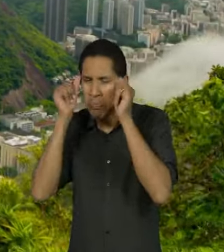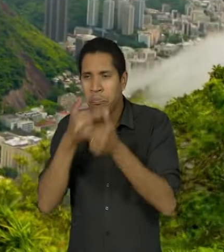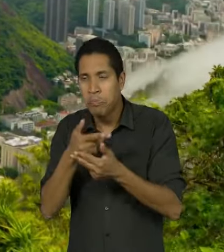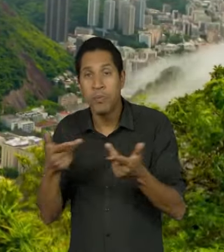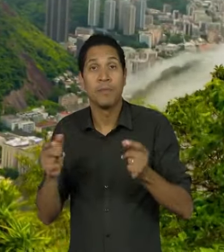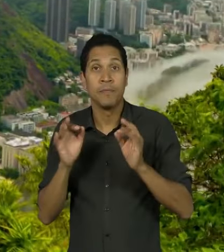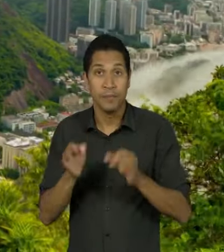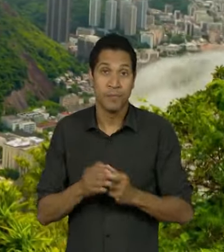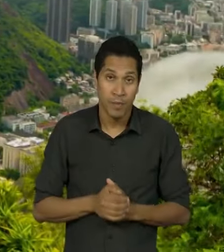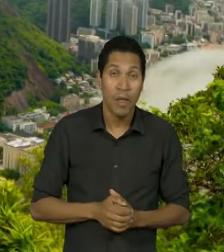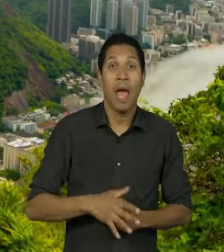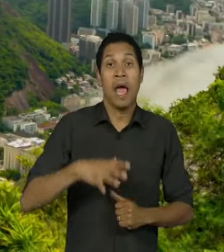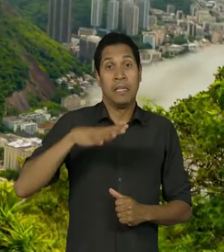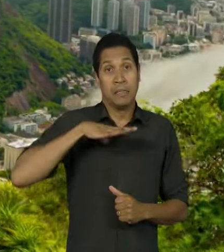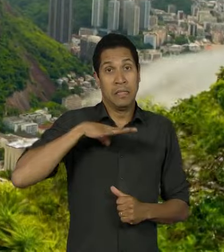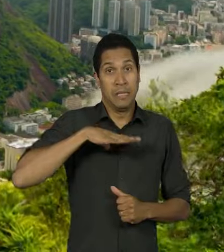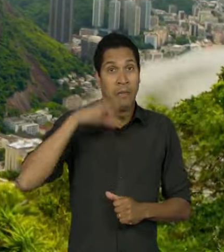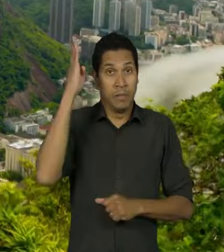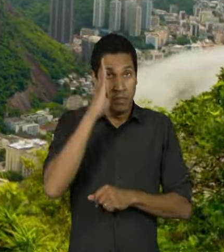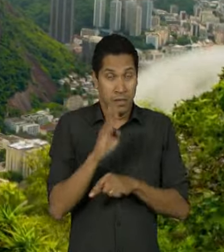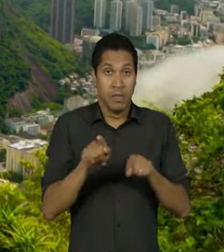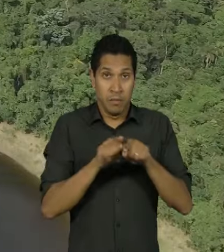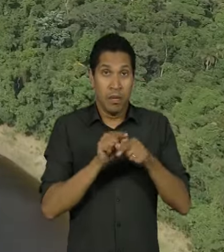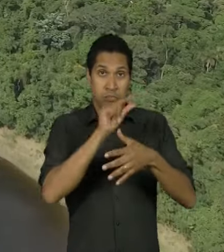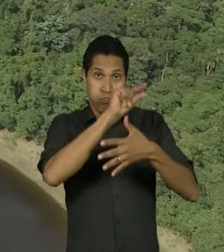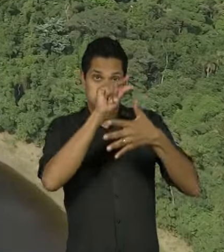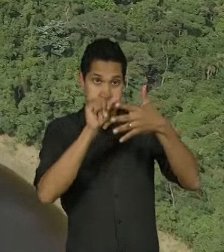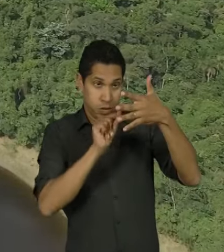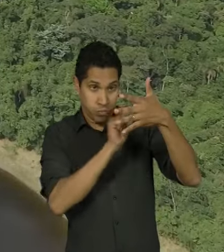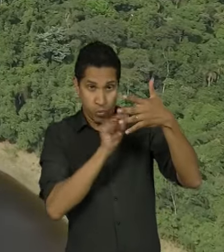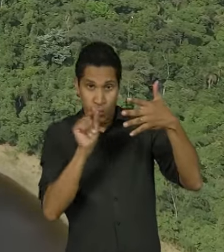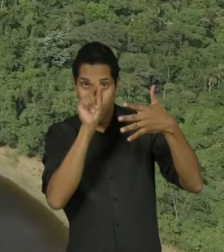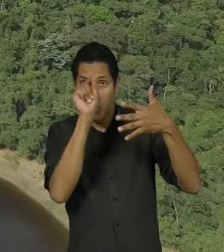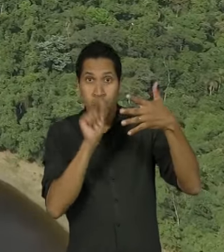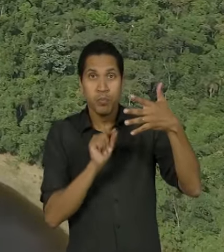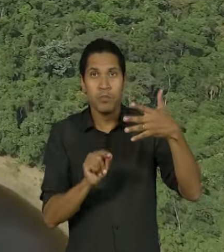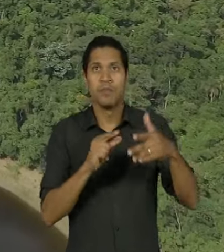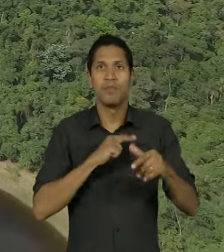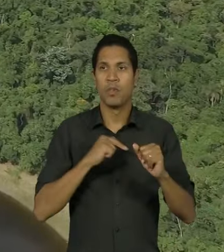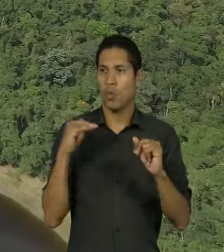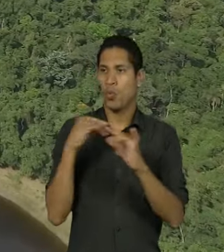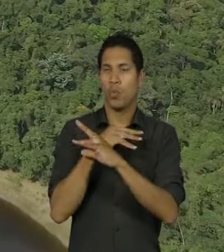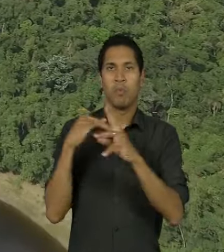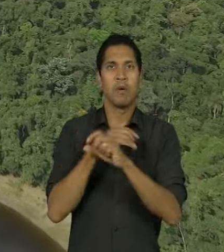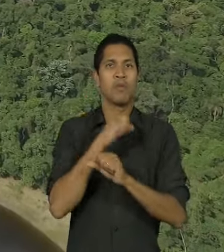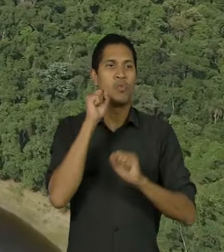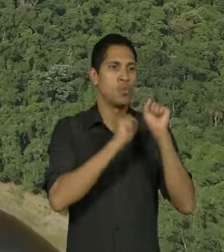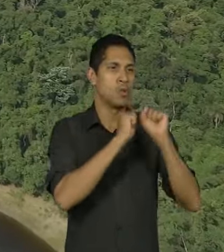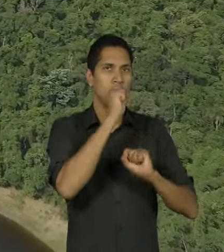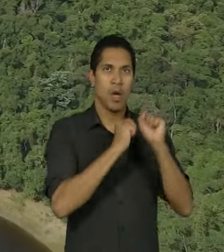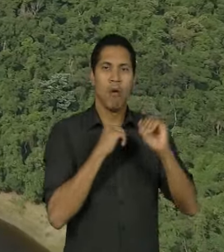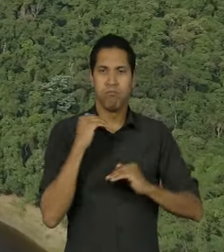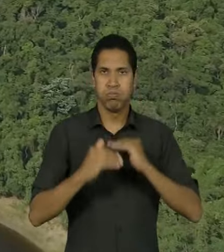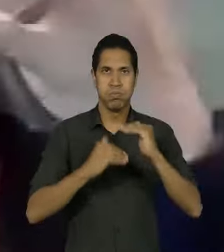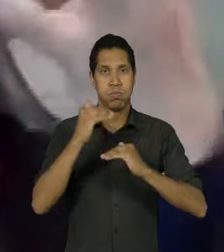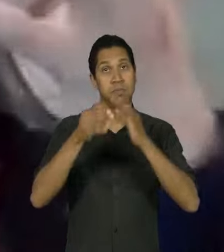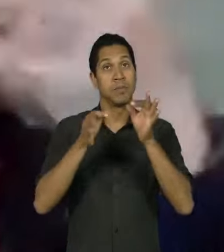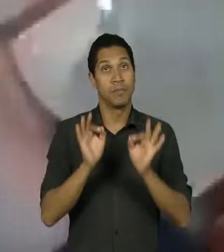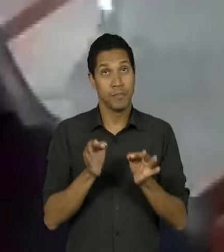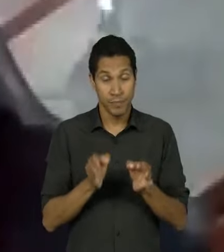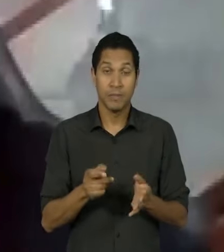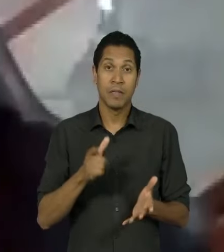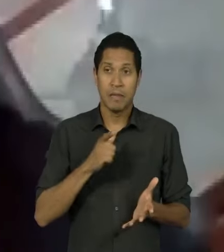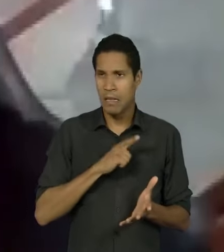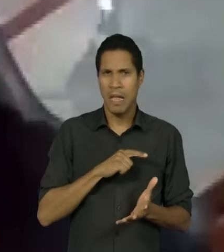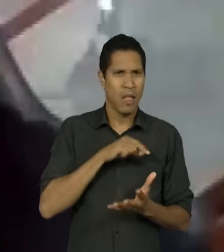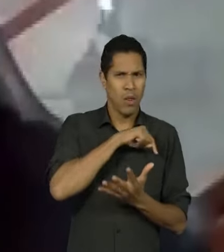brasileiras estão dentro do domínio da Mata Atlântica Então o desenvolvimento urbano industrial está ali também Então a gente tem